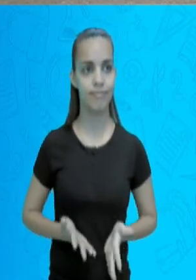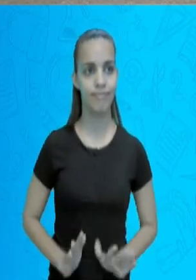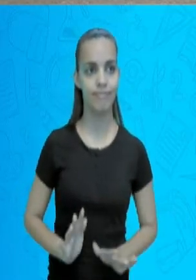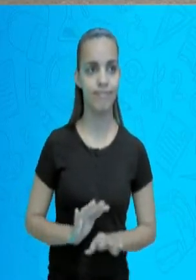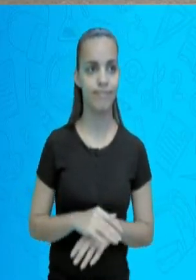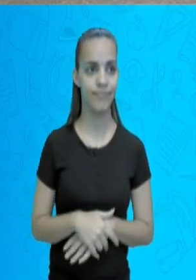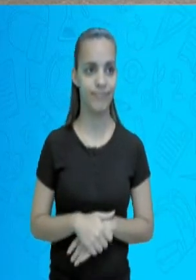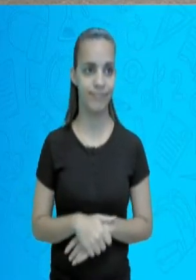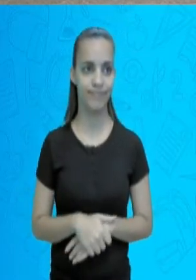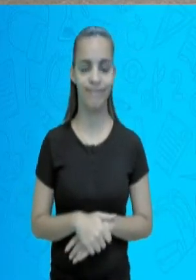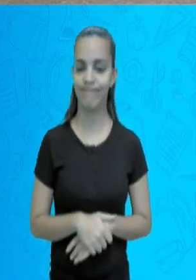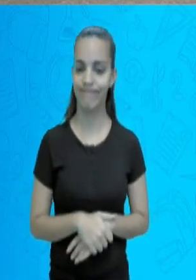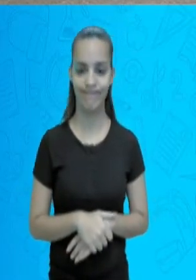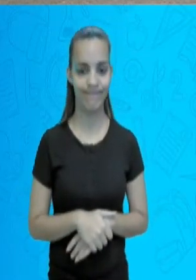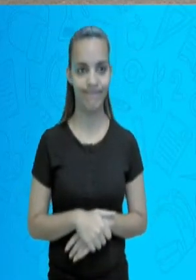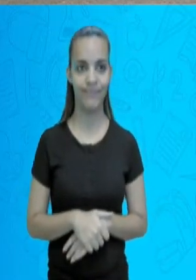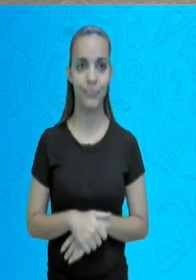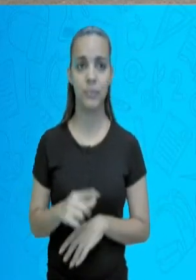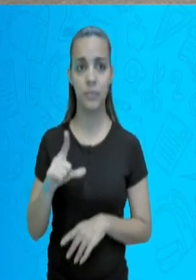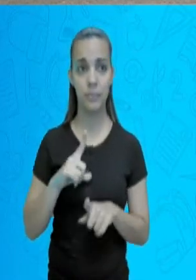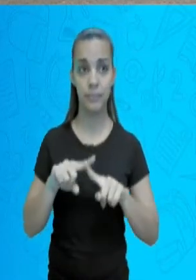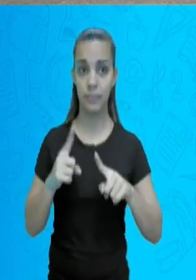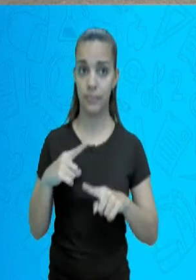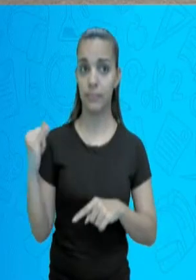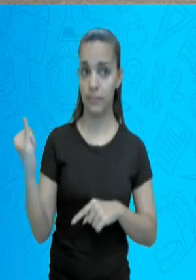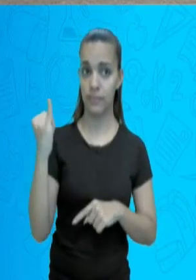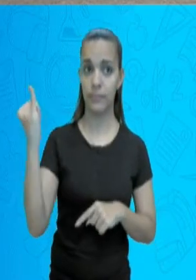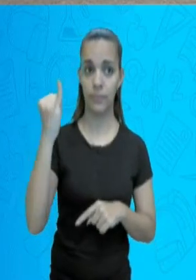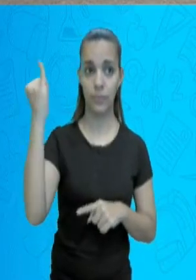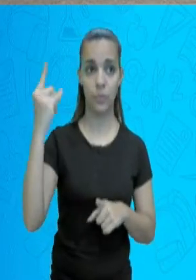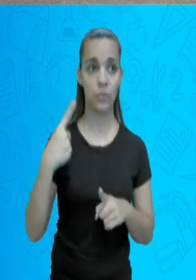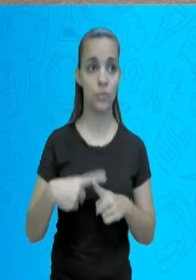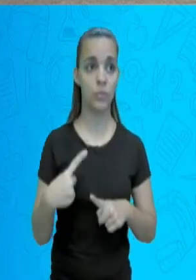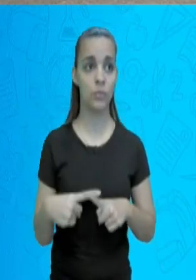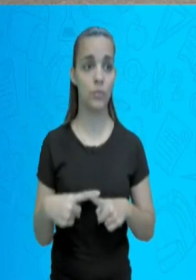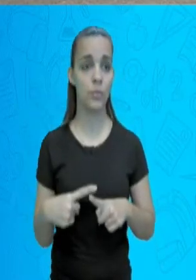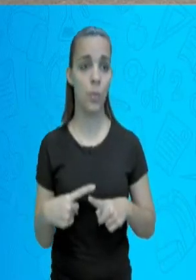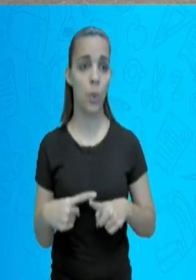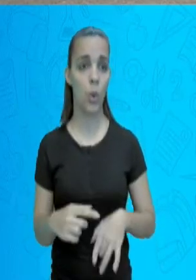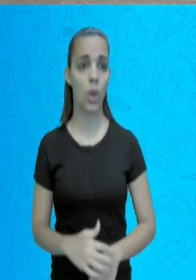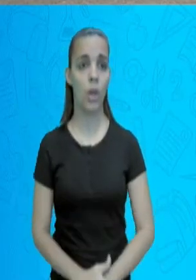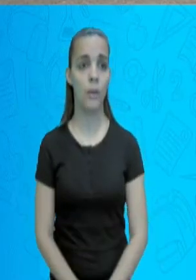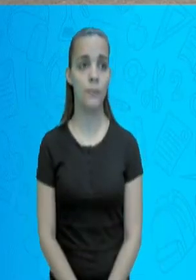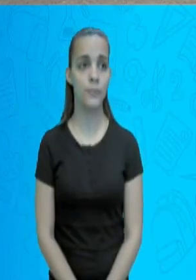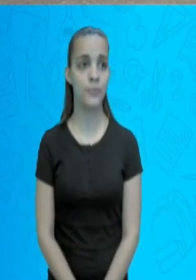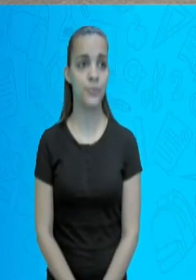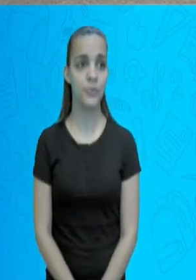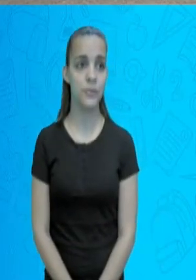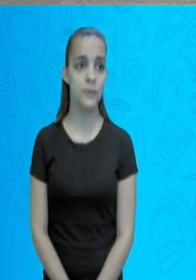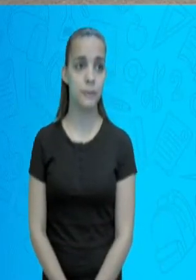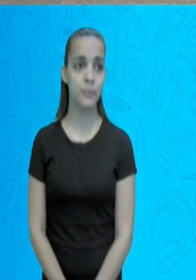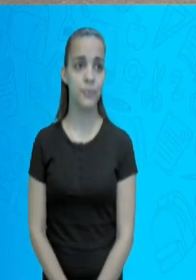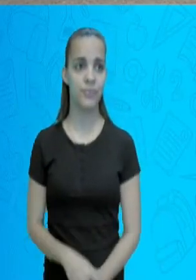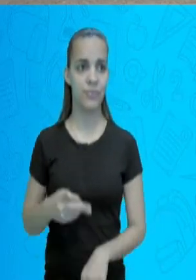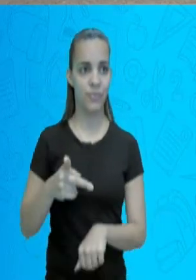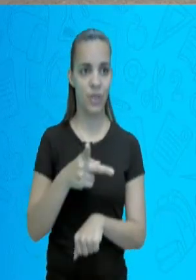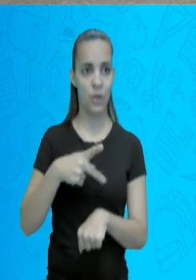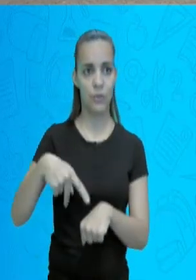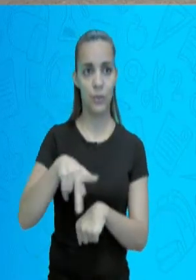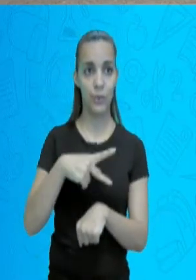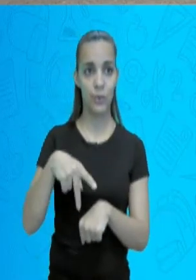importante, por quê? nós observamos que nos países em